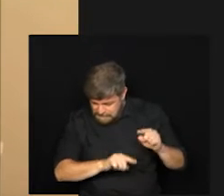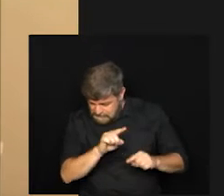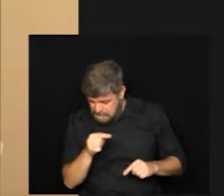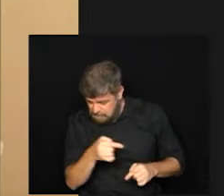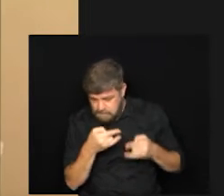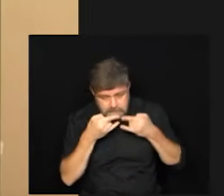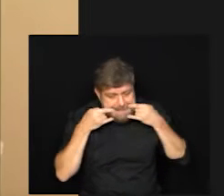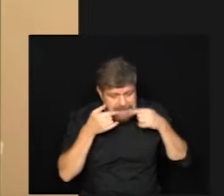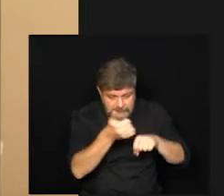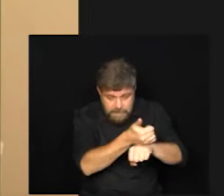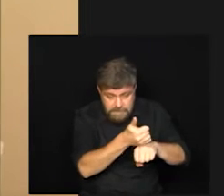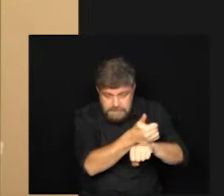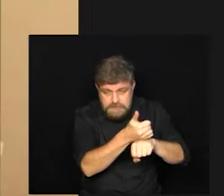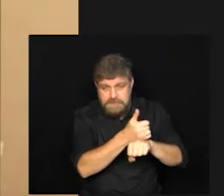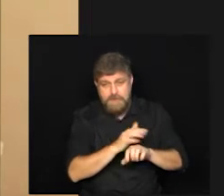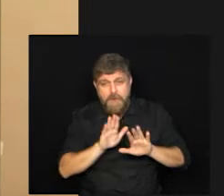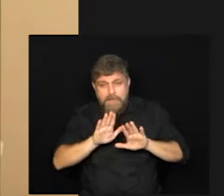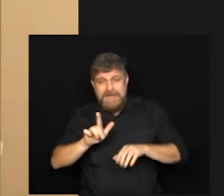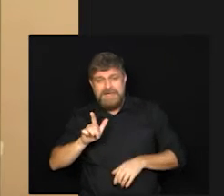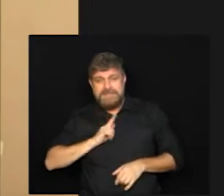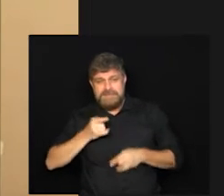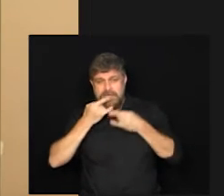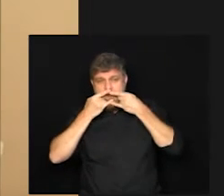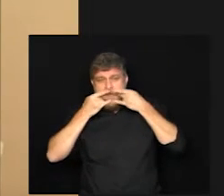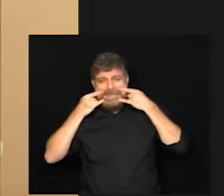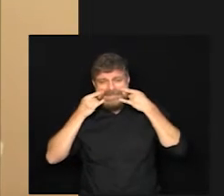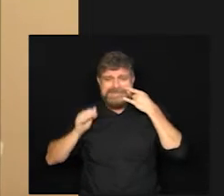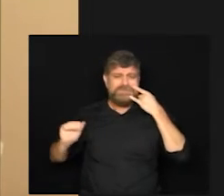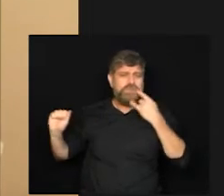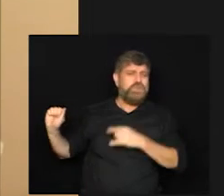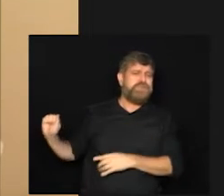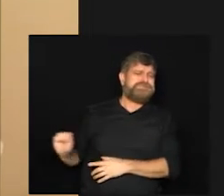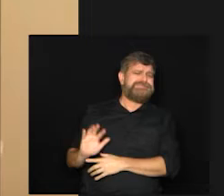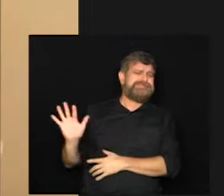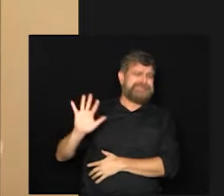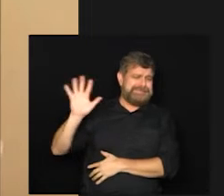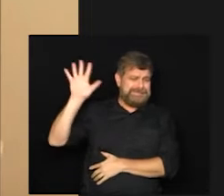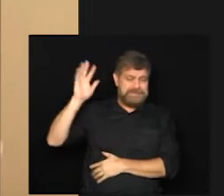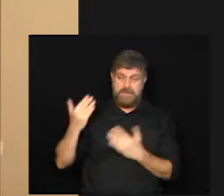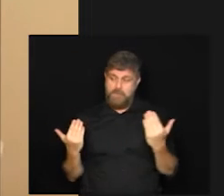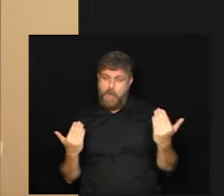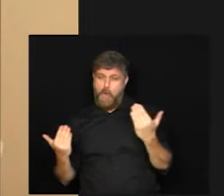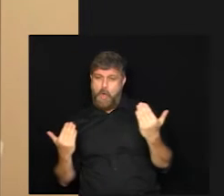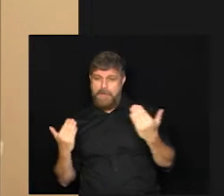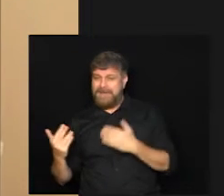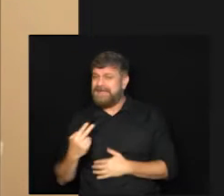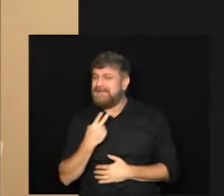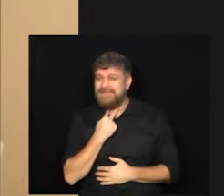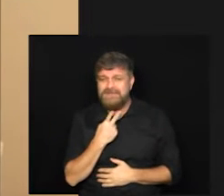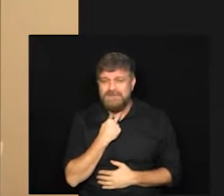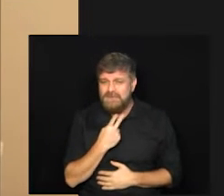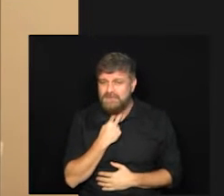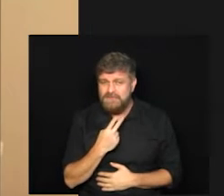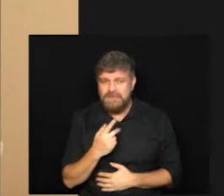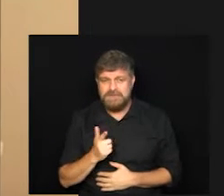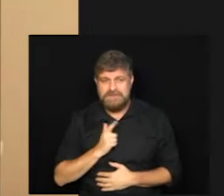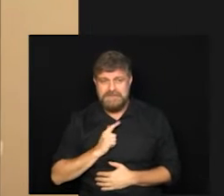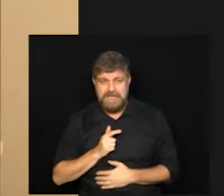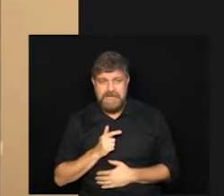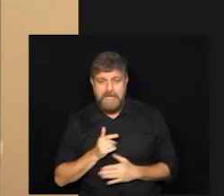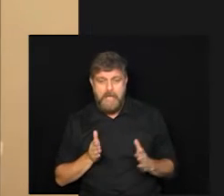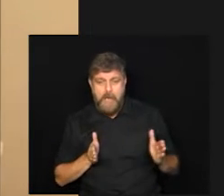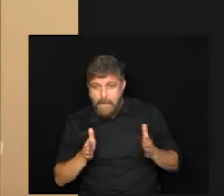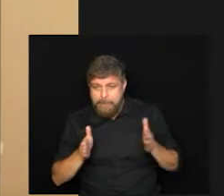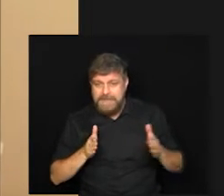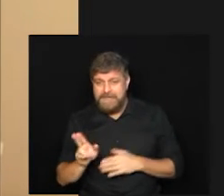mas mesmo assim são máscaras bem mais caras do que elas não podem elas têm um período de